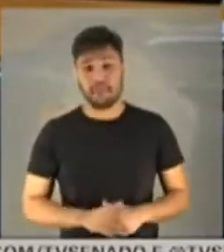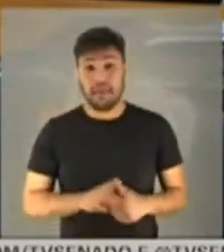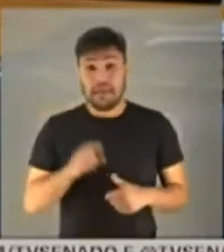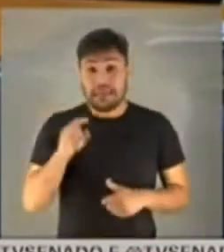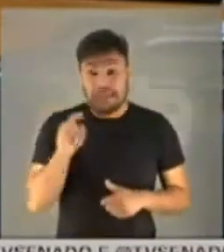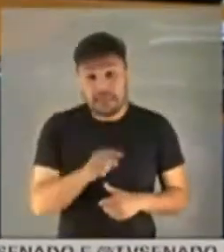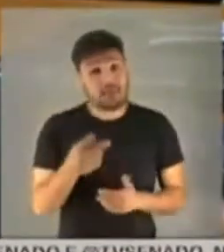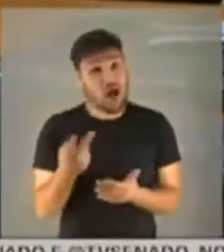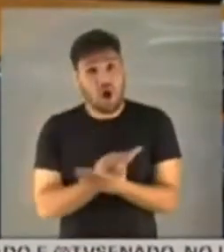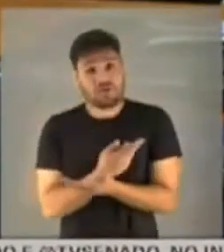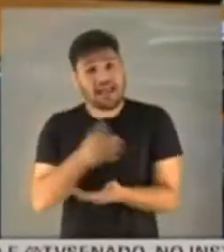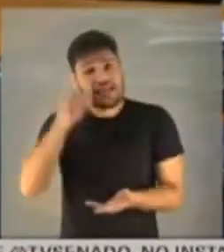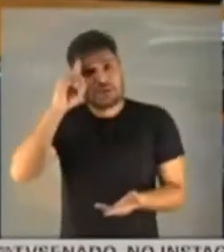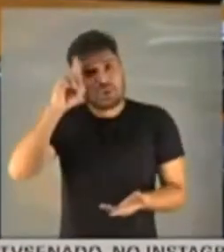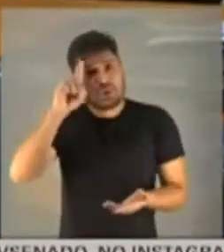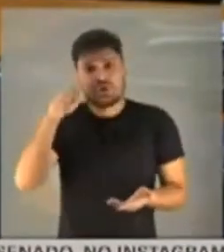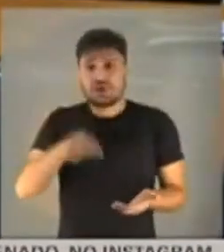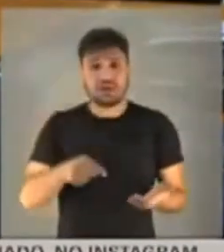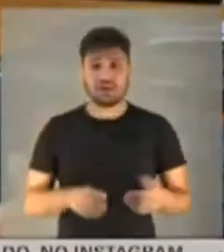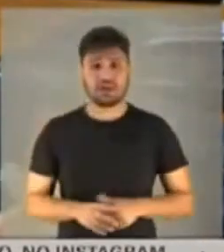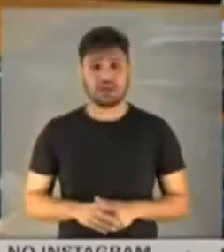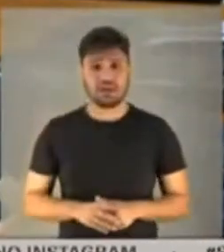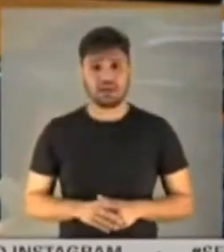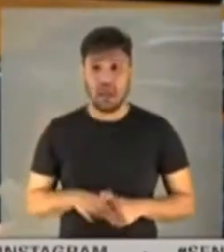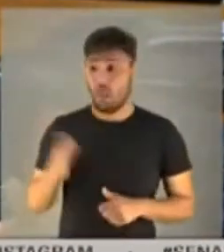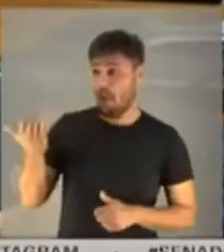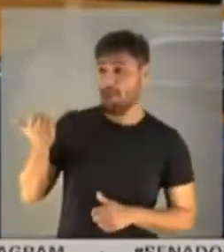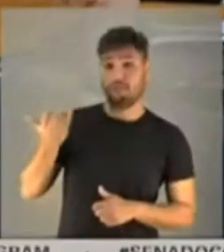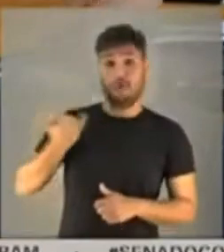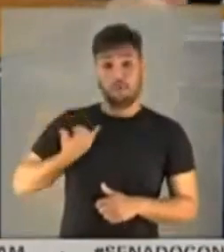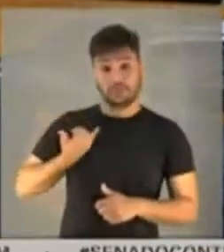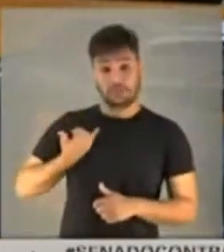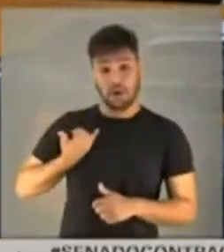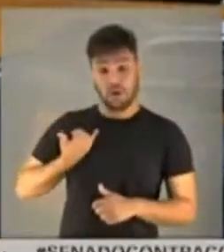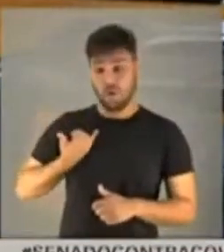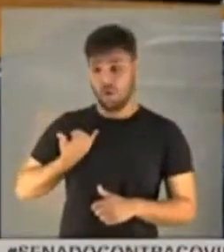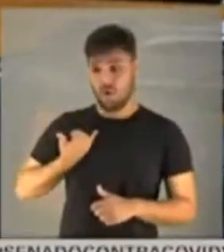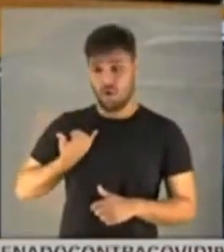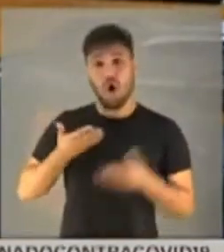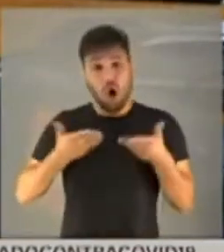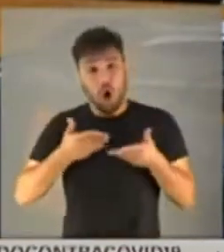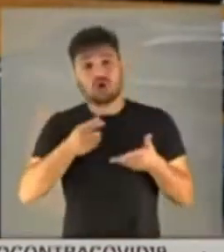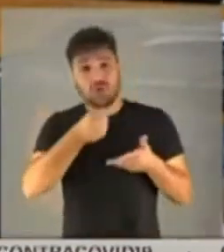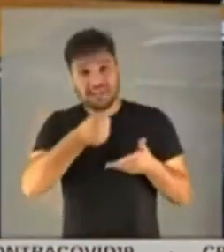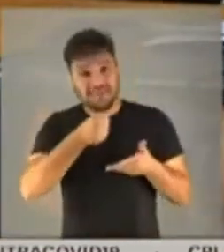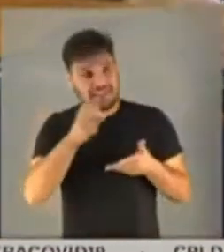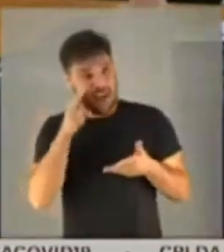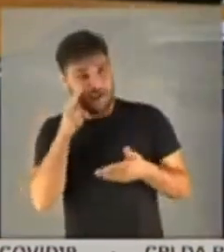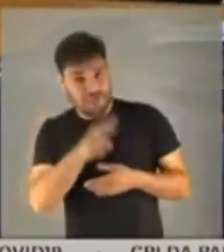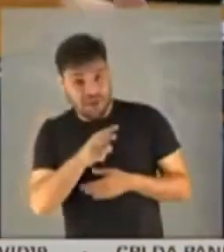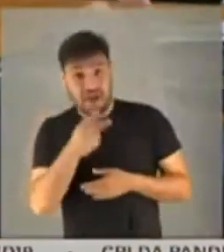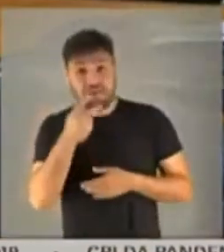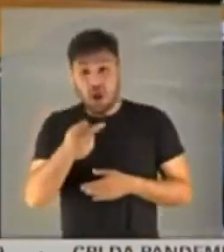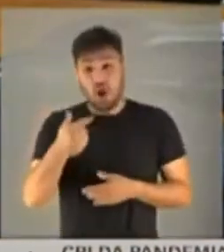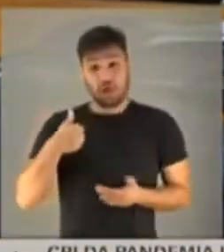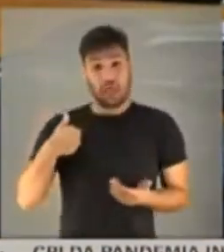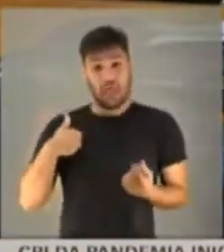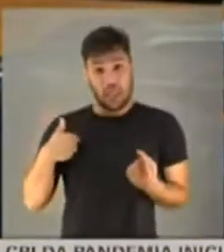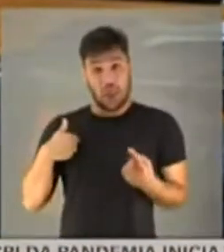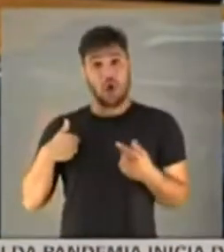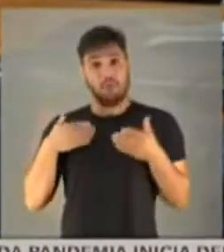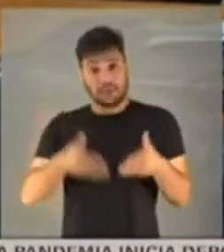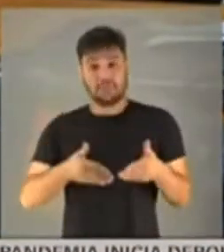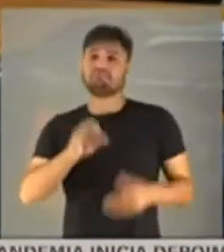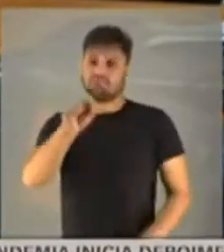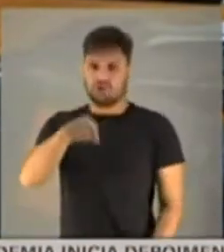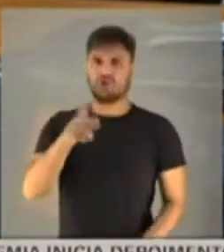visto isso aqui no dia a dia. Chegou uma informação, vossa excelência deu entrevista hoje e ouvi, citou até que eu estive lá.